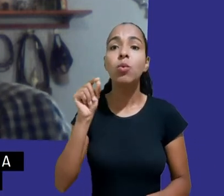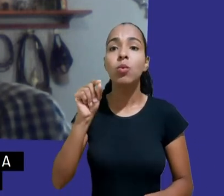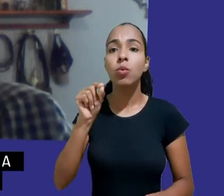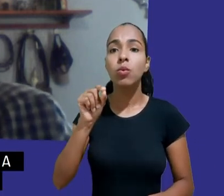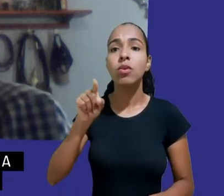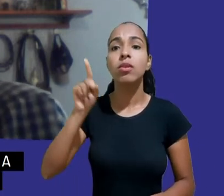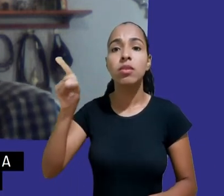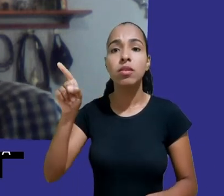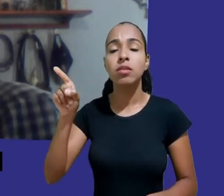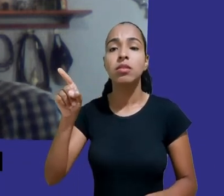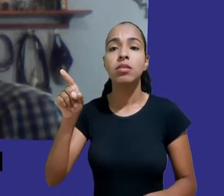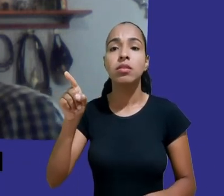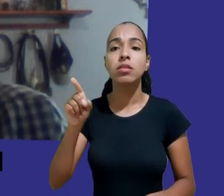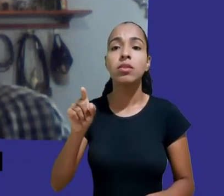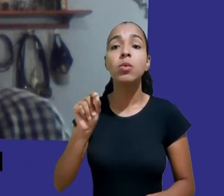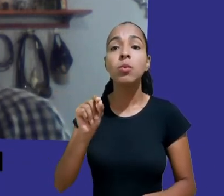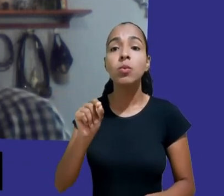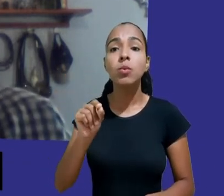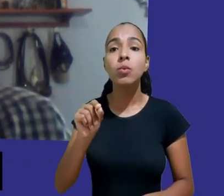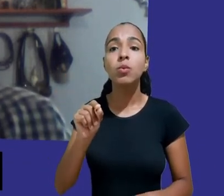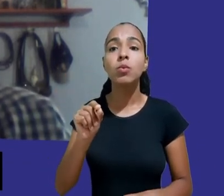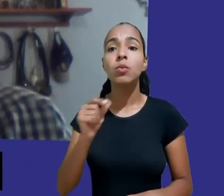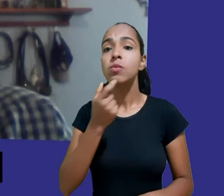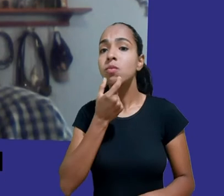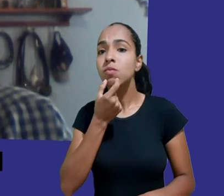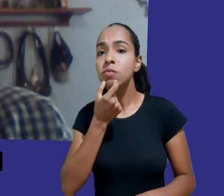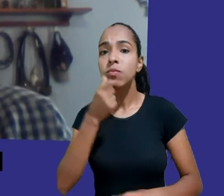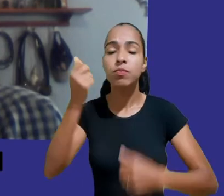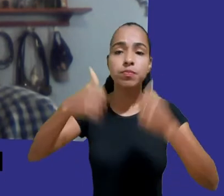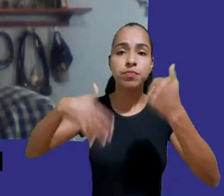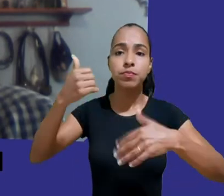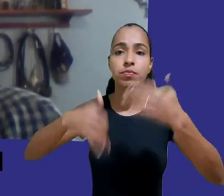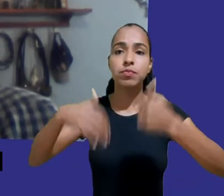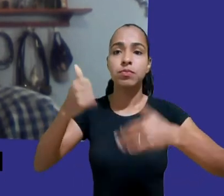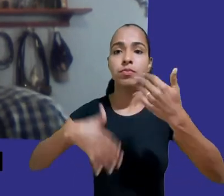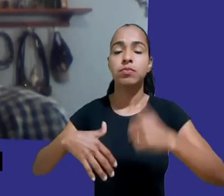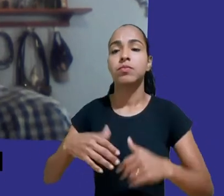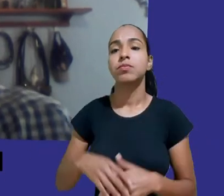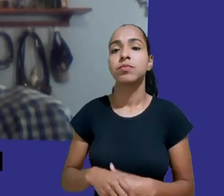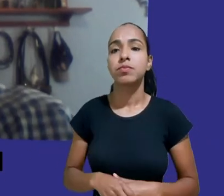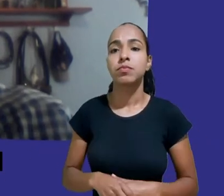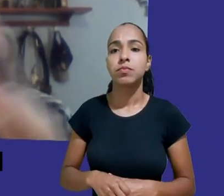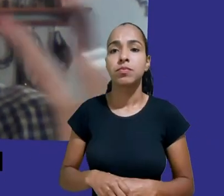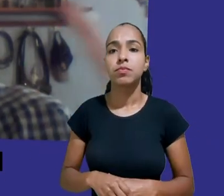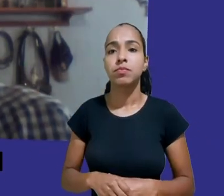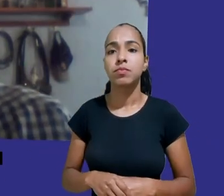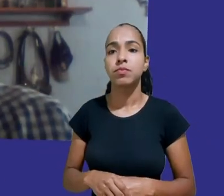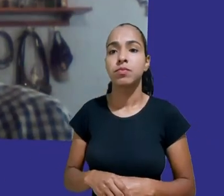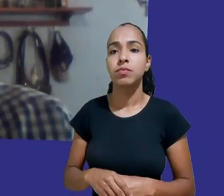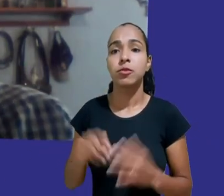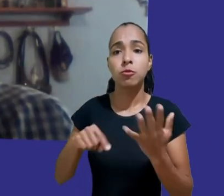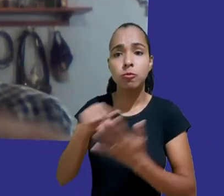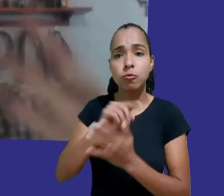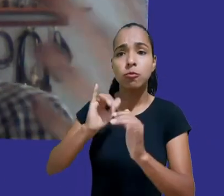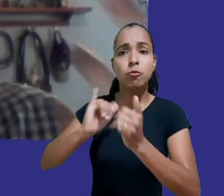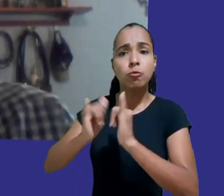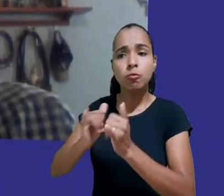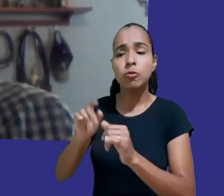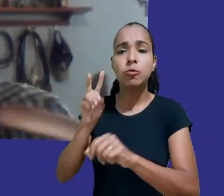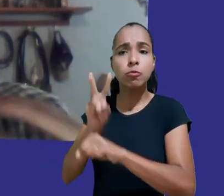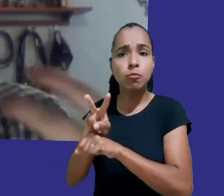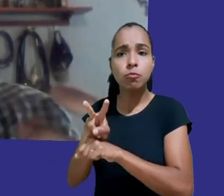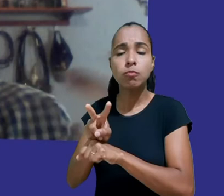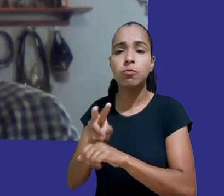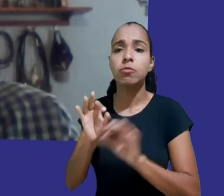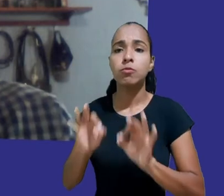do ICO que é a Autoridade de Proteção de Dados Britânica esse documento ele dá para a gente uma série de diretrizes para que sejam